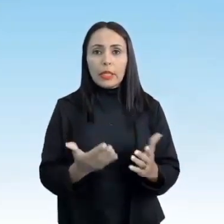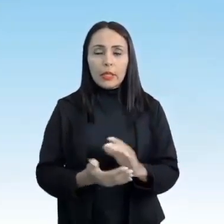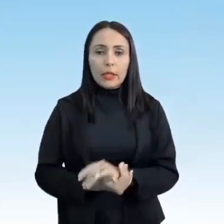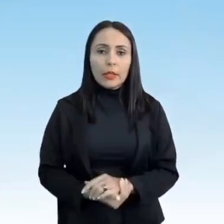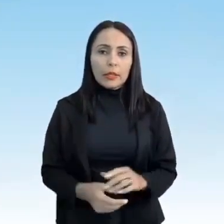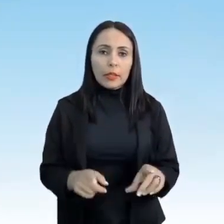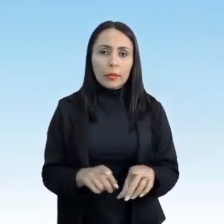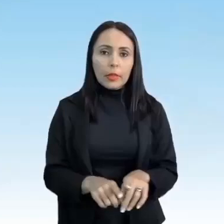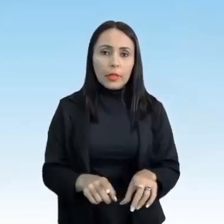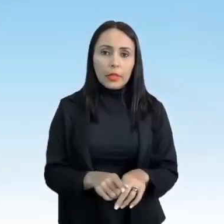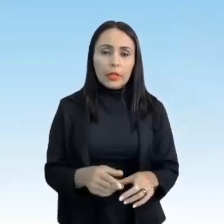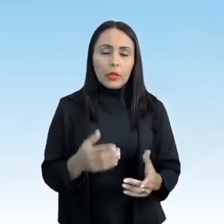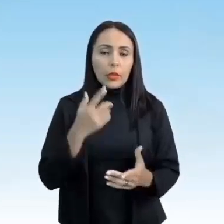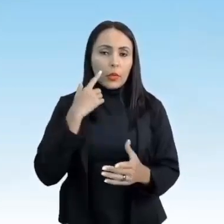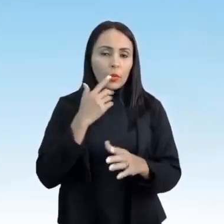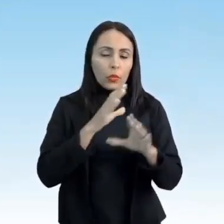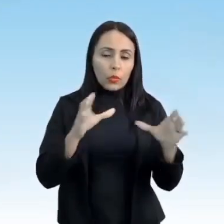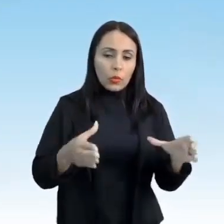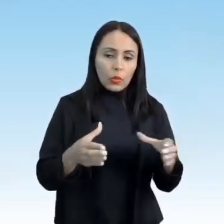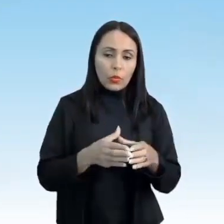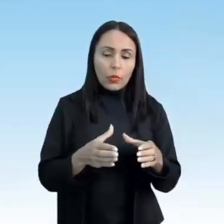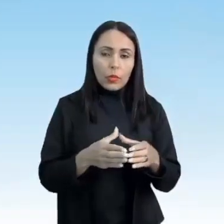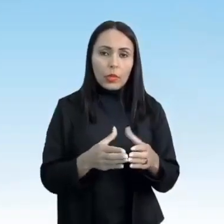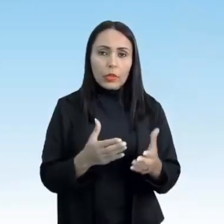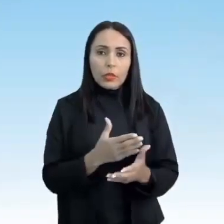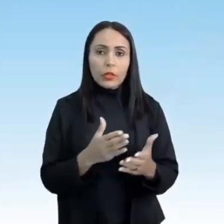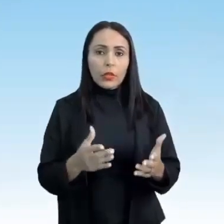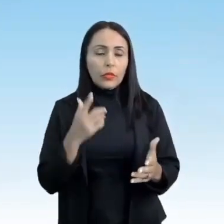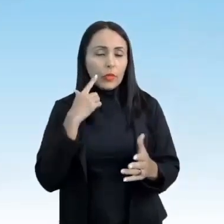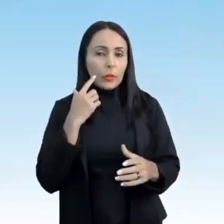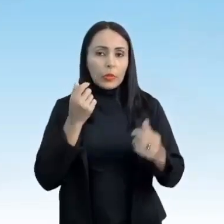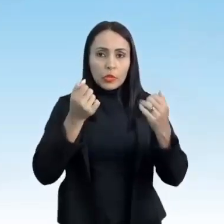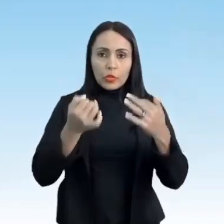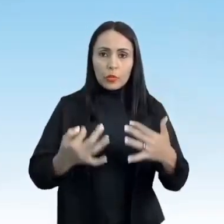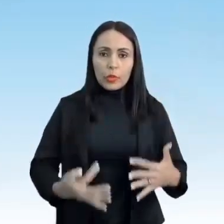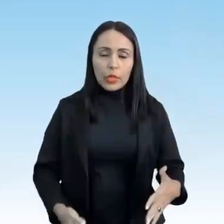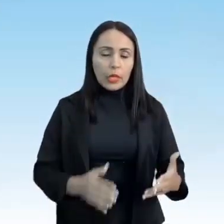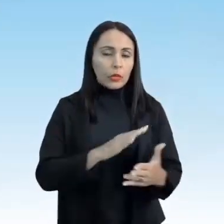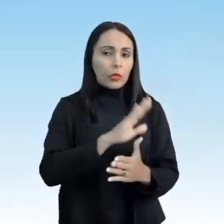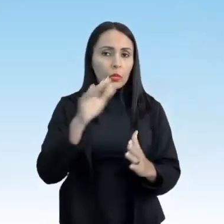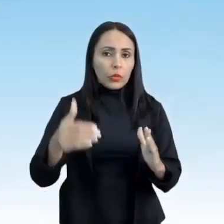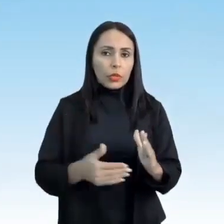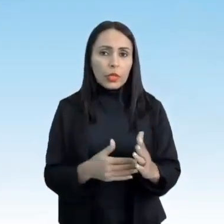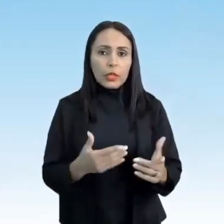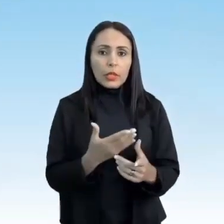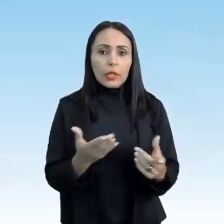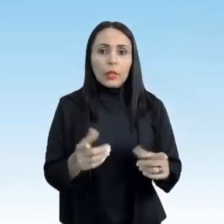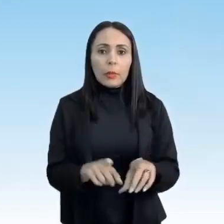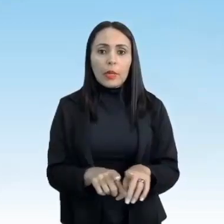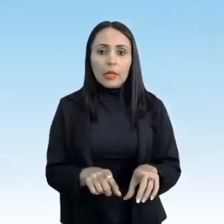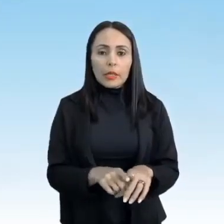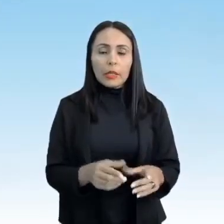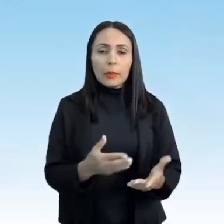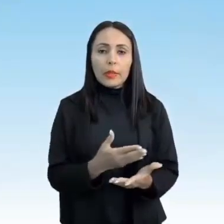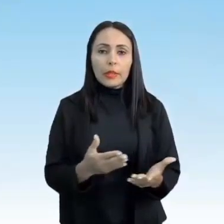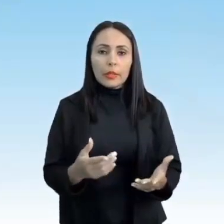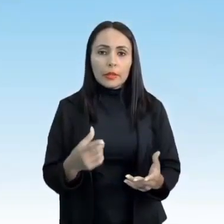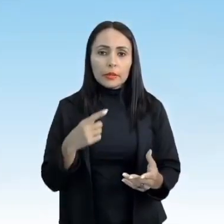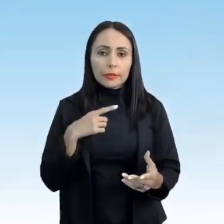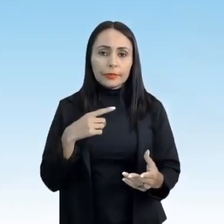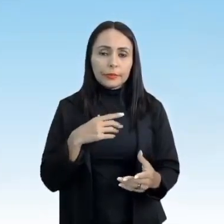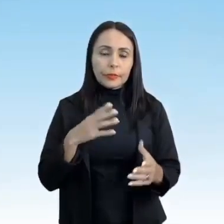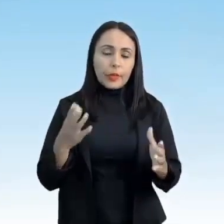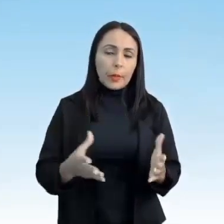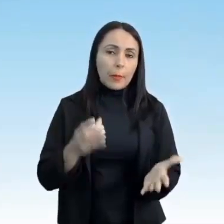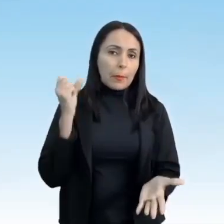individuais e esportes coletivos. Nós não vamos falar de todos eles, tá? Mas os esportes individuais nós temos os esportes de marca